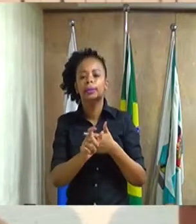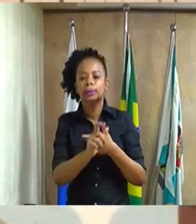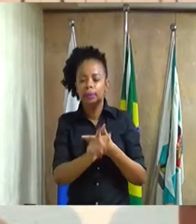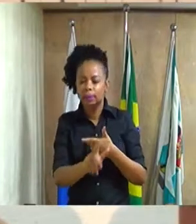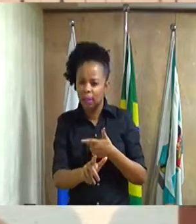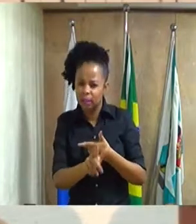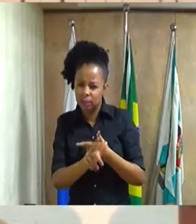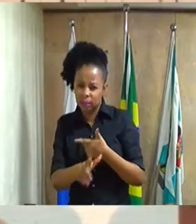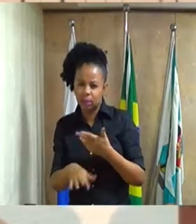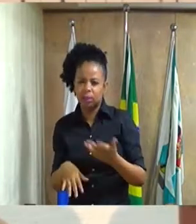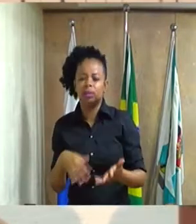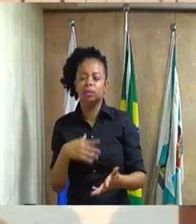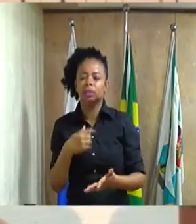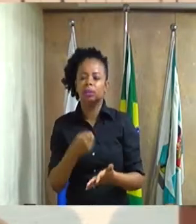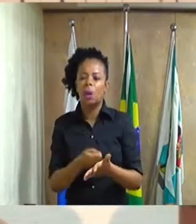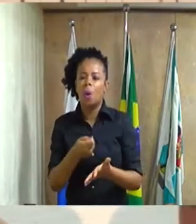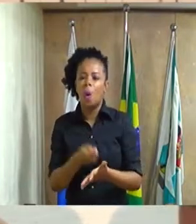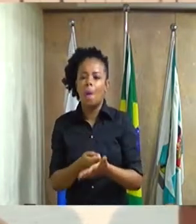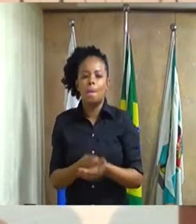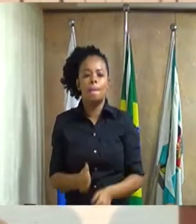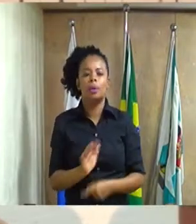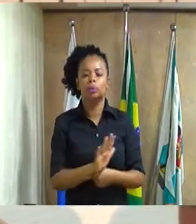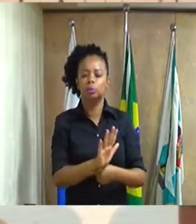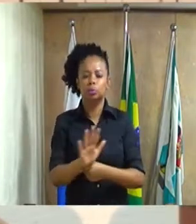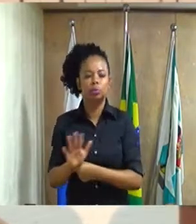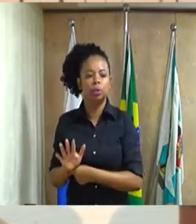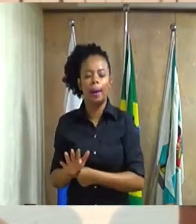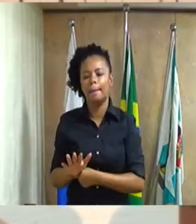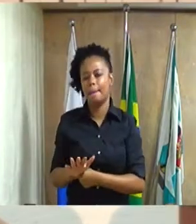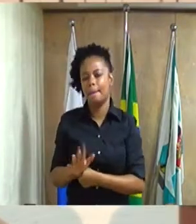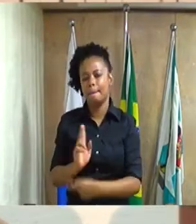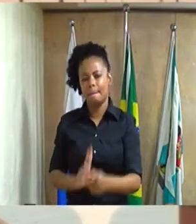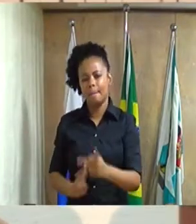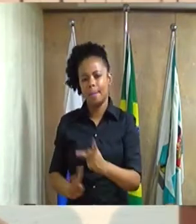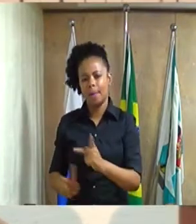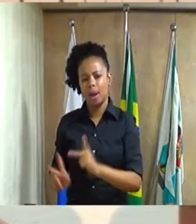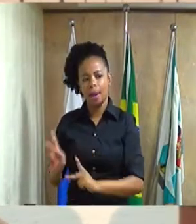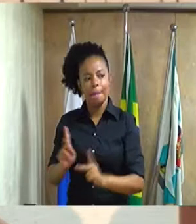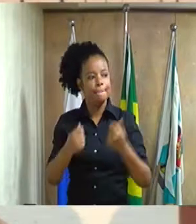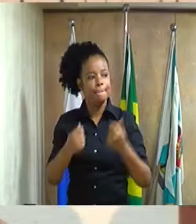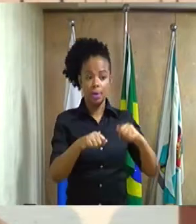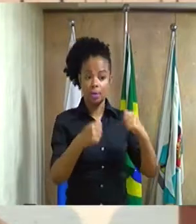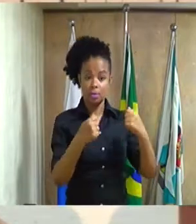cobrar melhoria para o nosso povo. e também nós temos que reconhecer